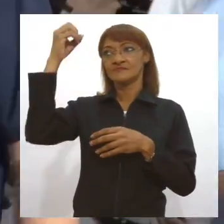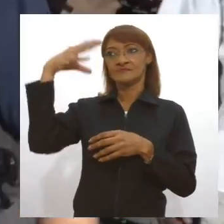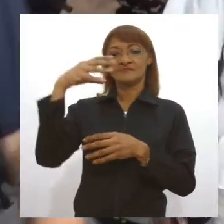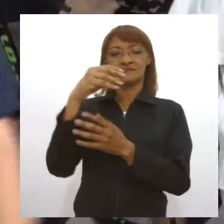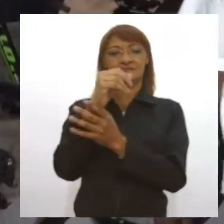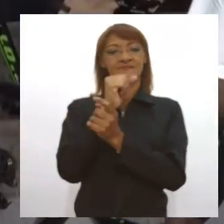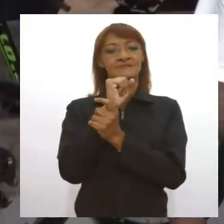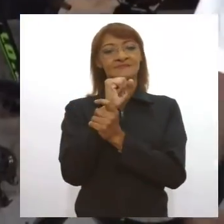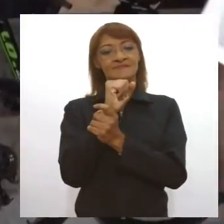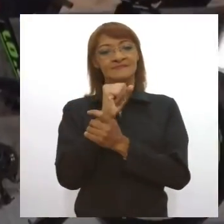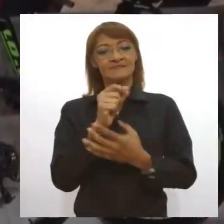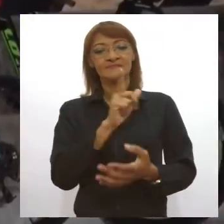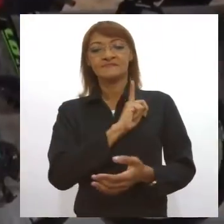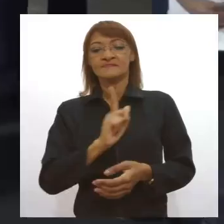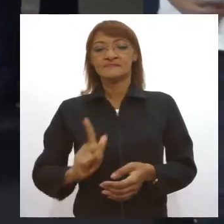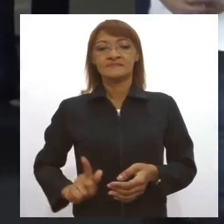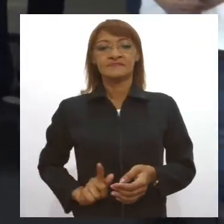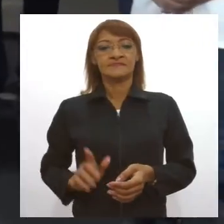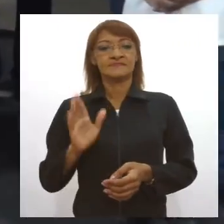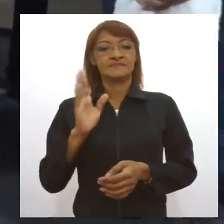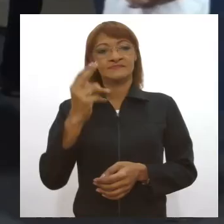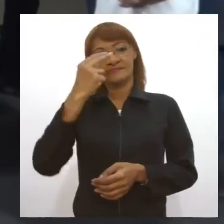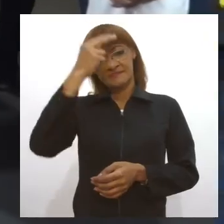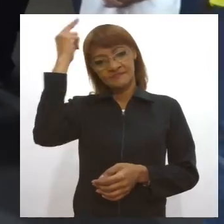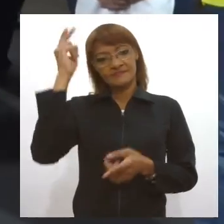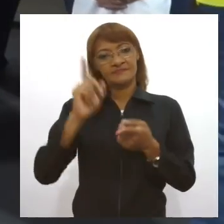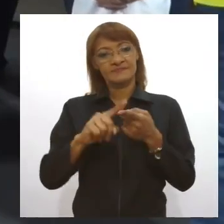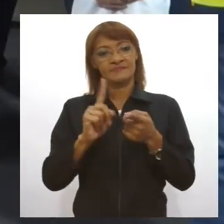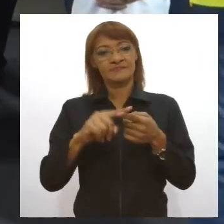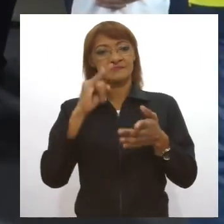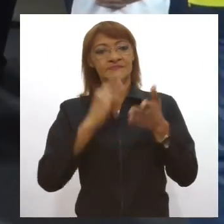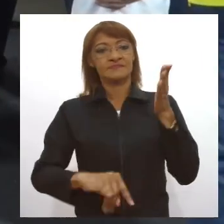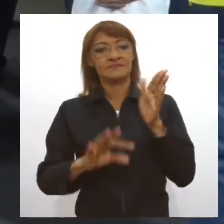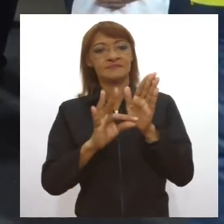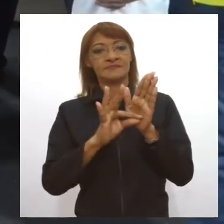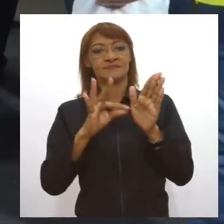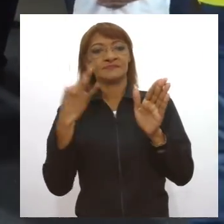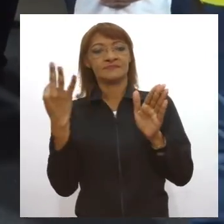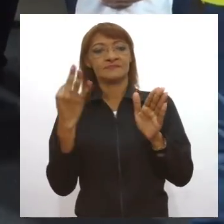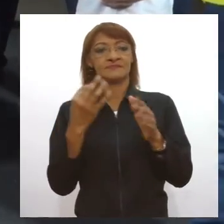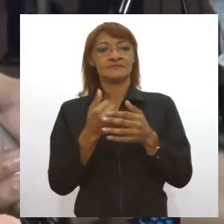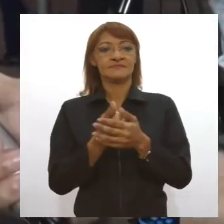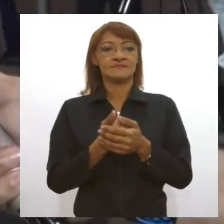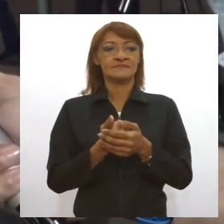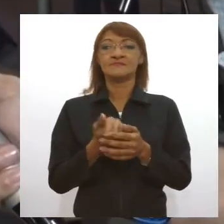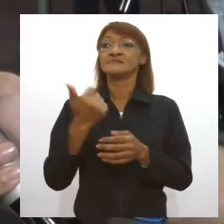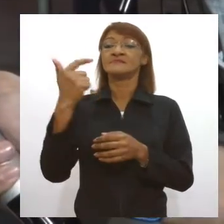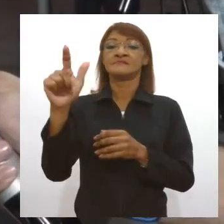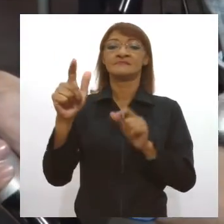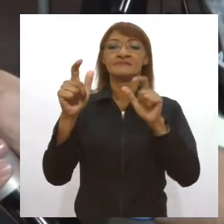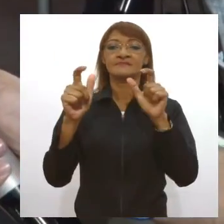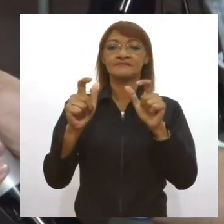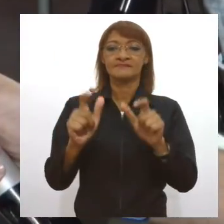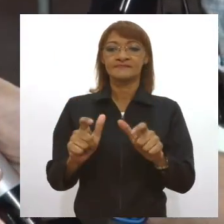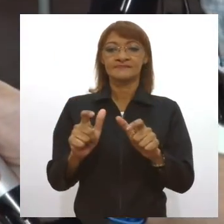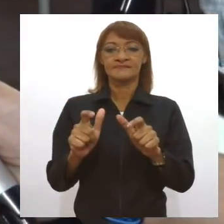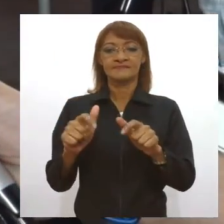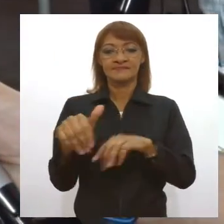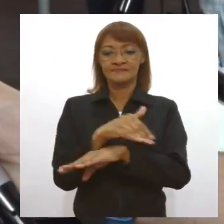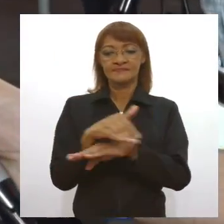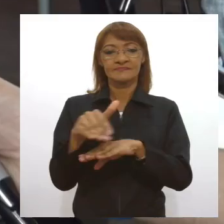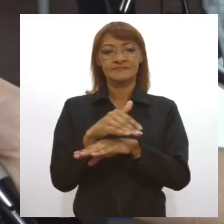O governador Belivaldo Chagas também assinou a ordem de serviço para outro trecho. Essa obra como um todo terá